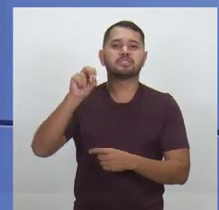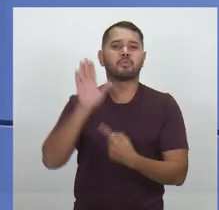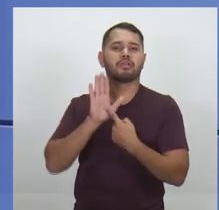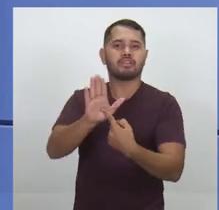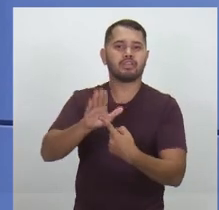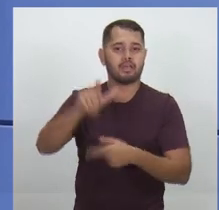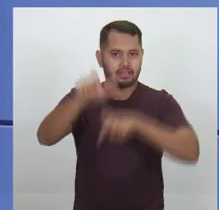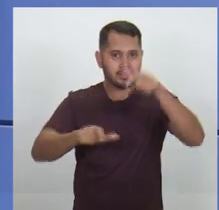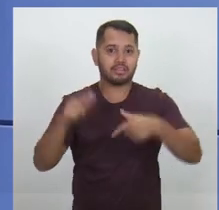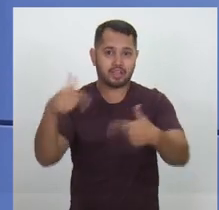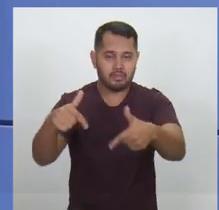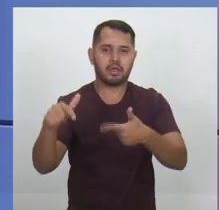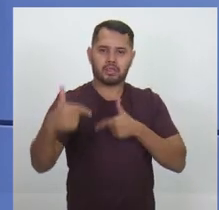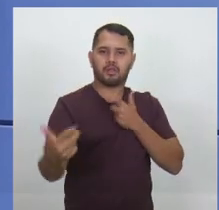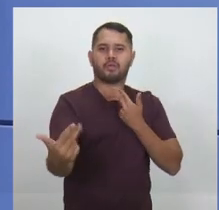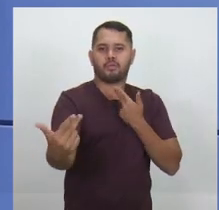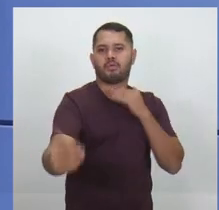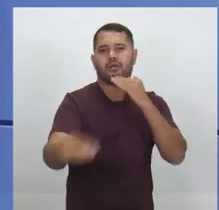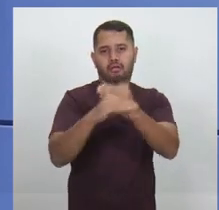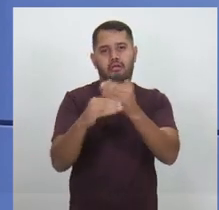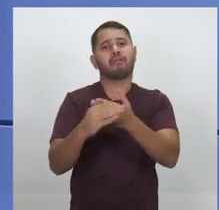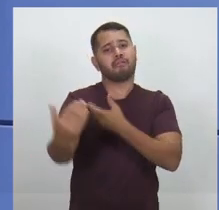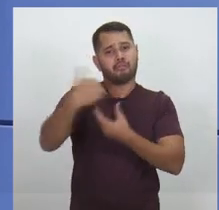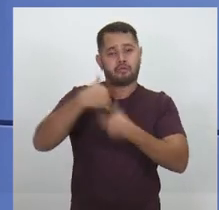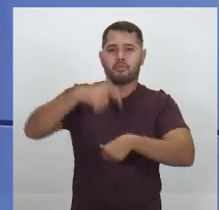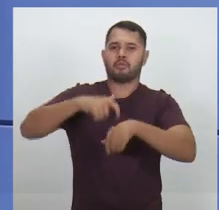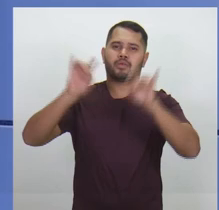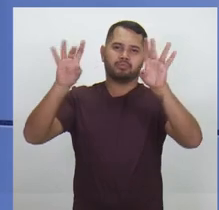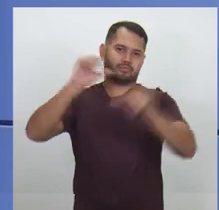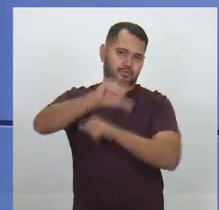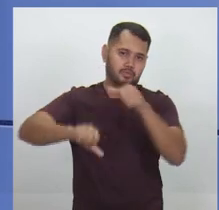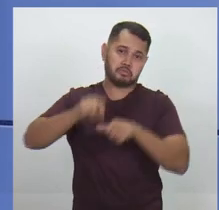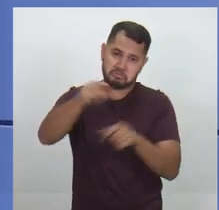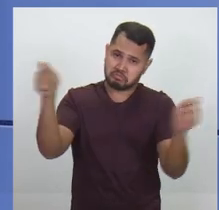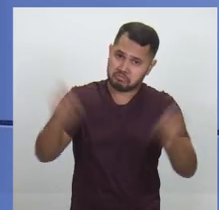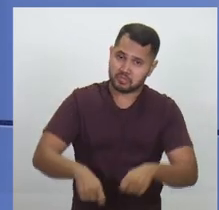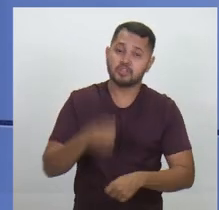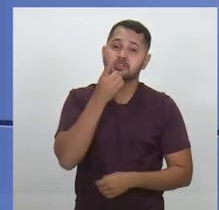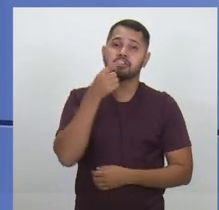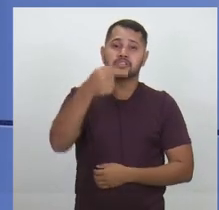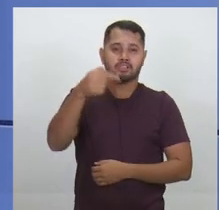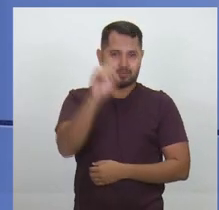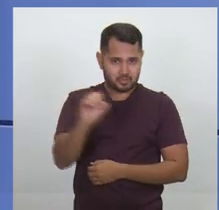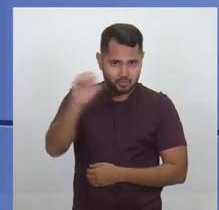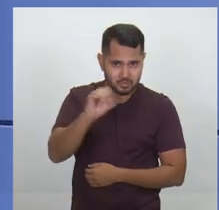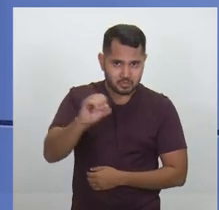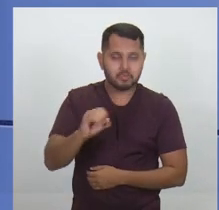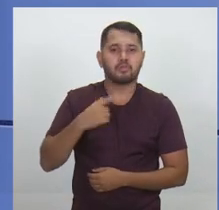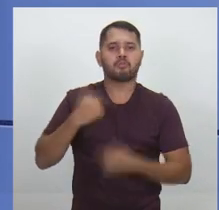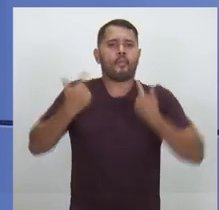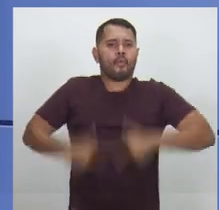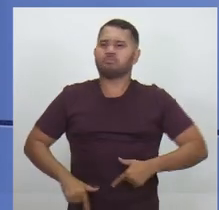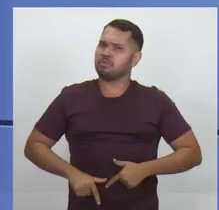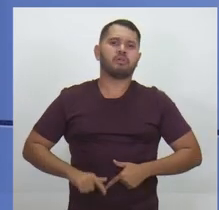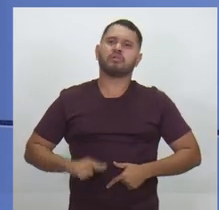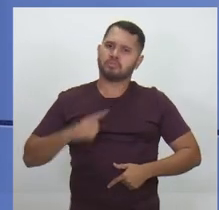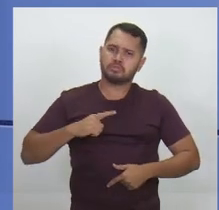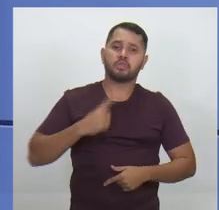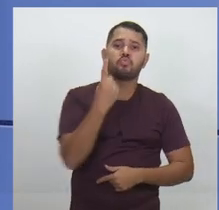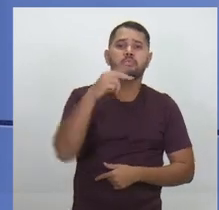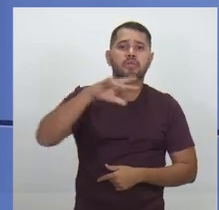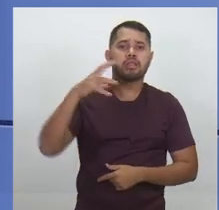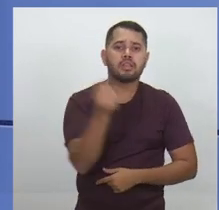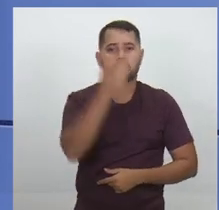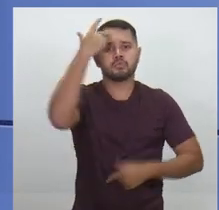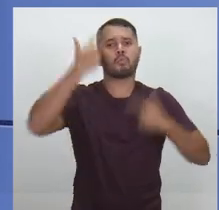Trabalhador, voto em trabalhador. Chegou a hora da mudança e você pode fazer a mudança. No dia 7 de outubro, não se abstenha. Foram mais de um milhão de